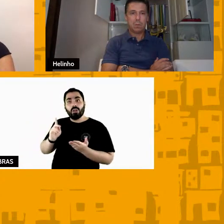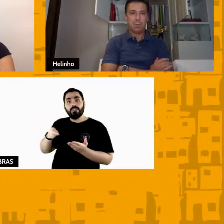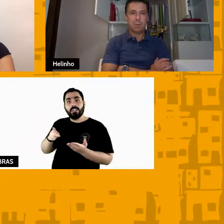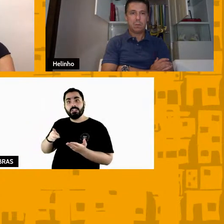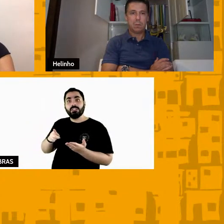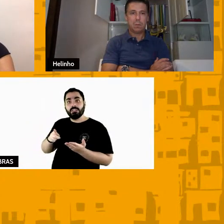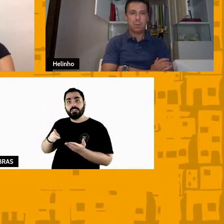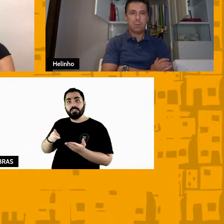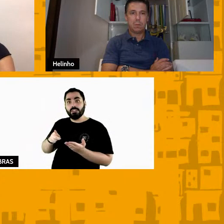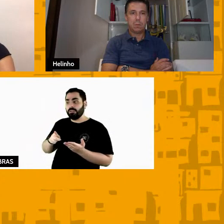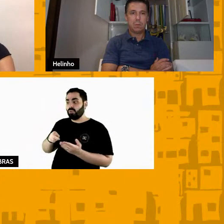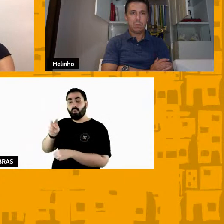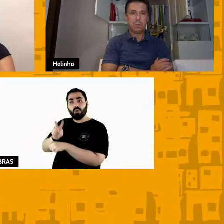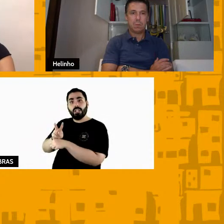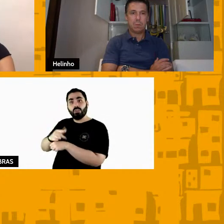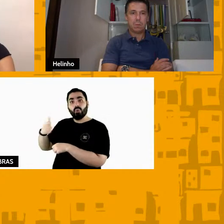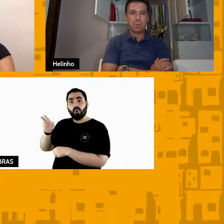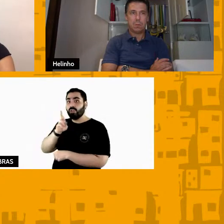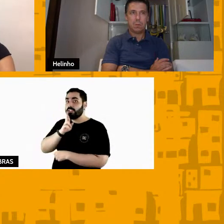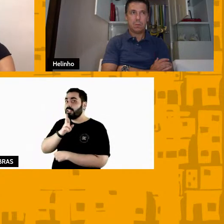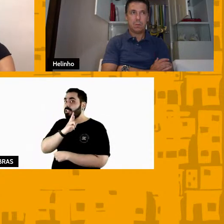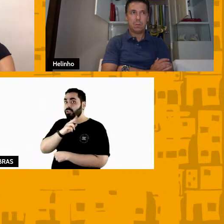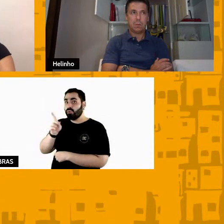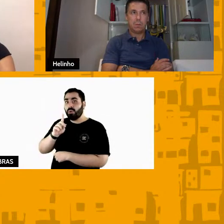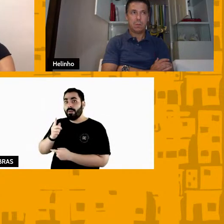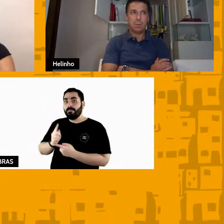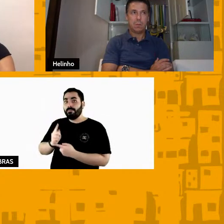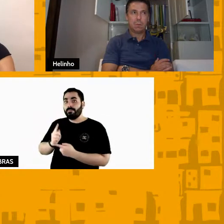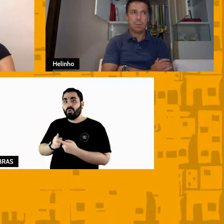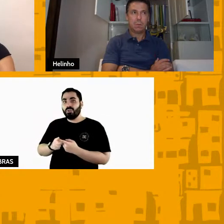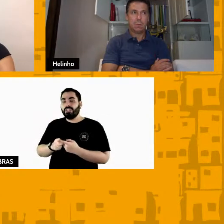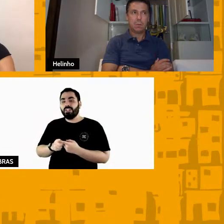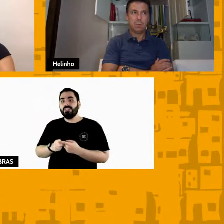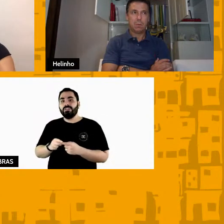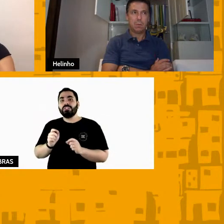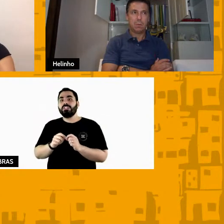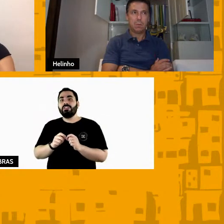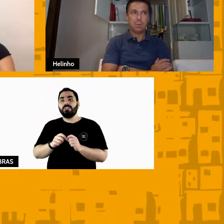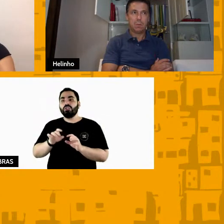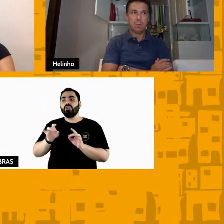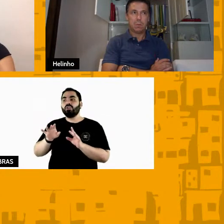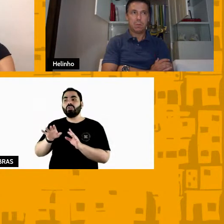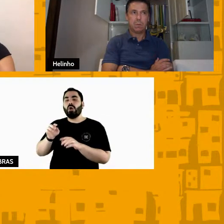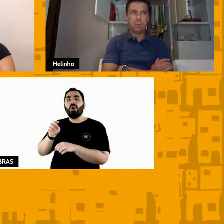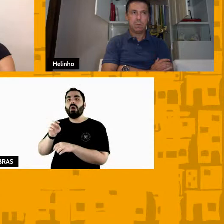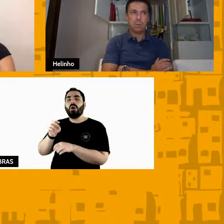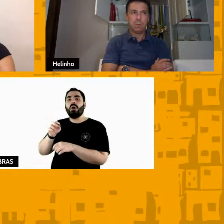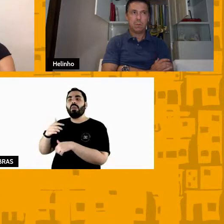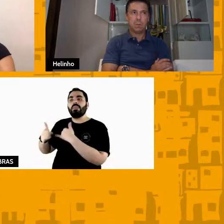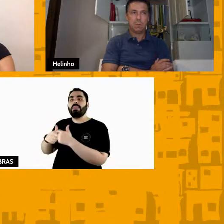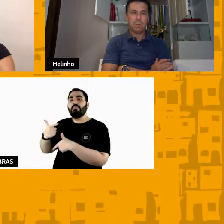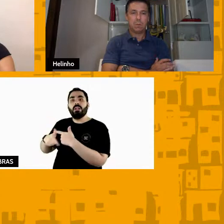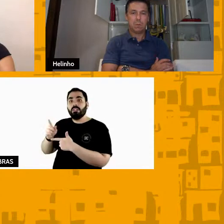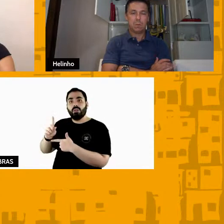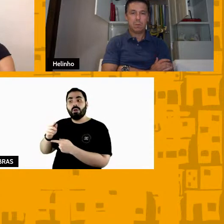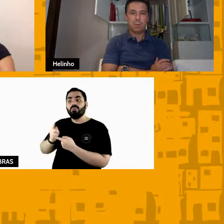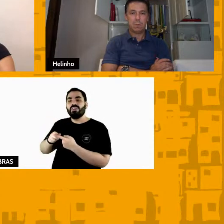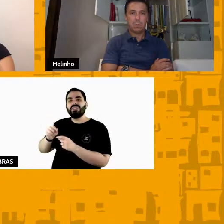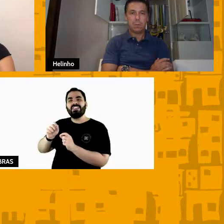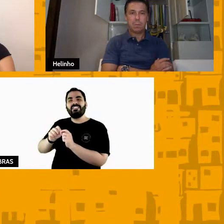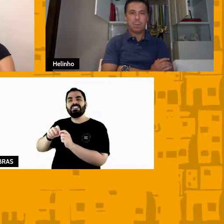ontem você estava lá esquentando fogo porque você fez algo além do que você precisa então eu falaria isso como